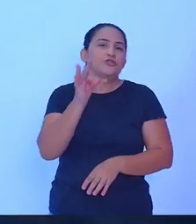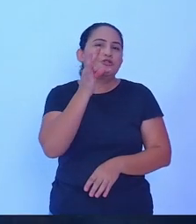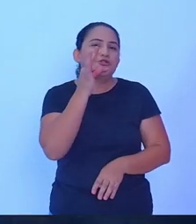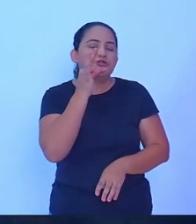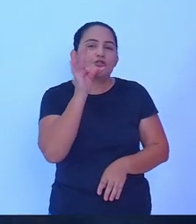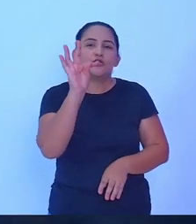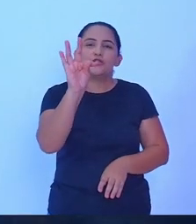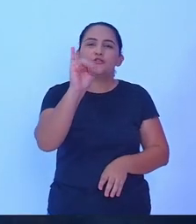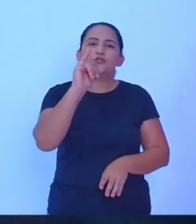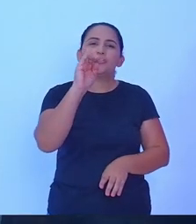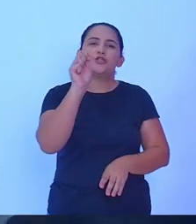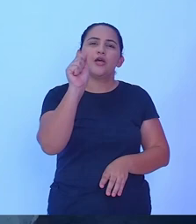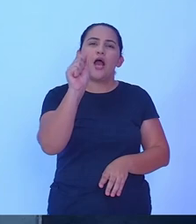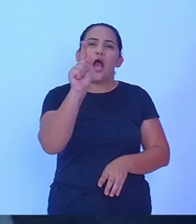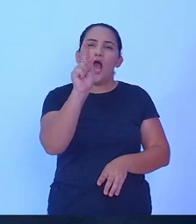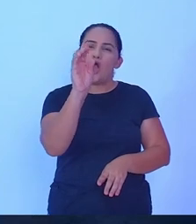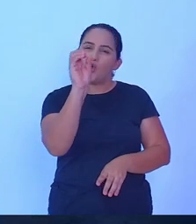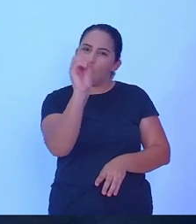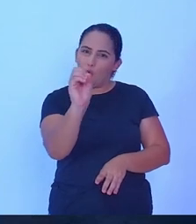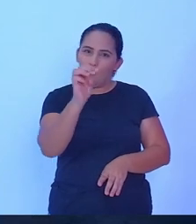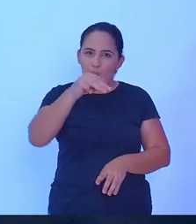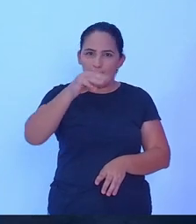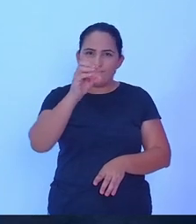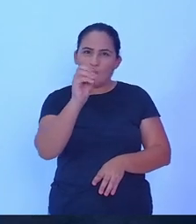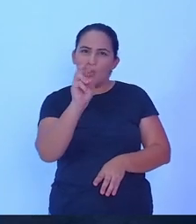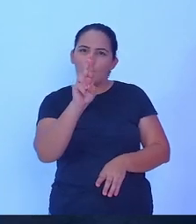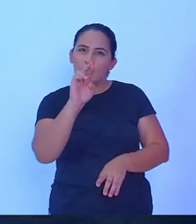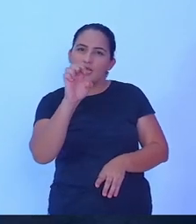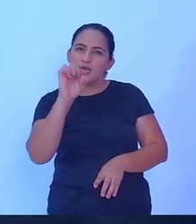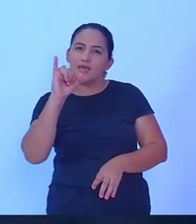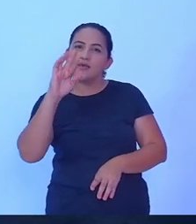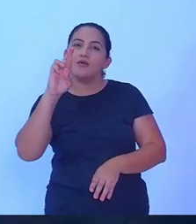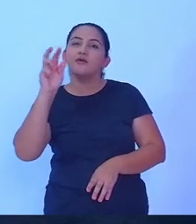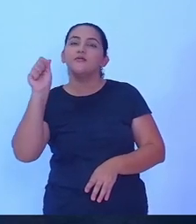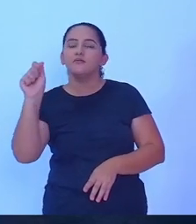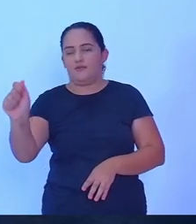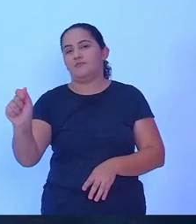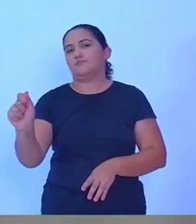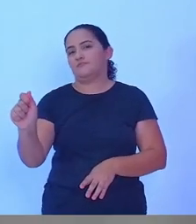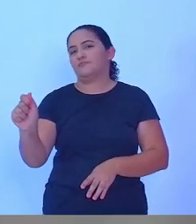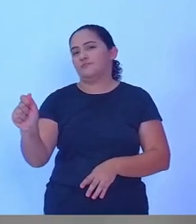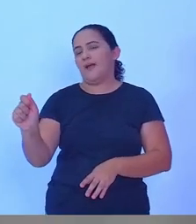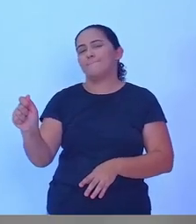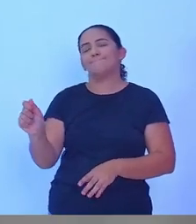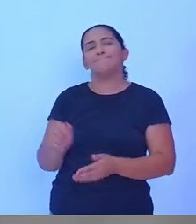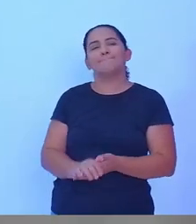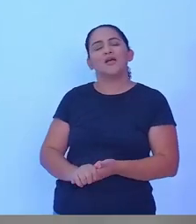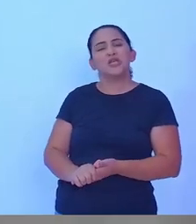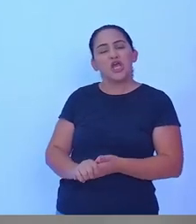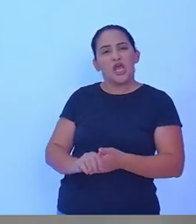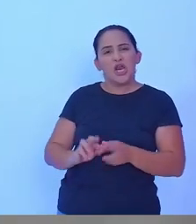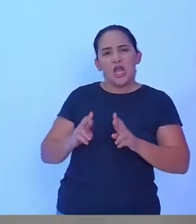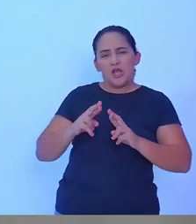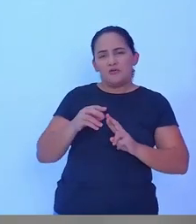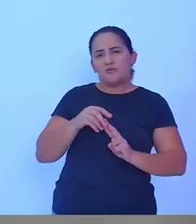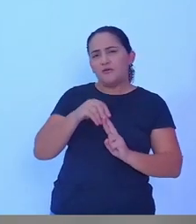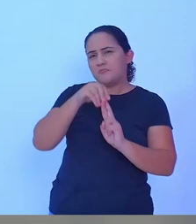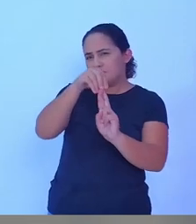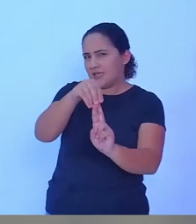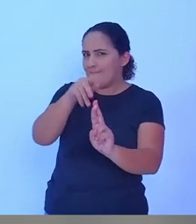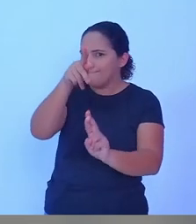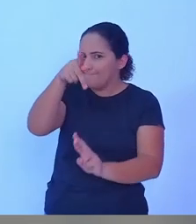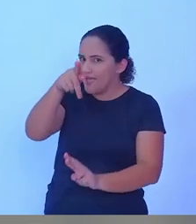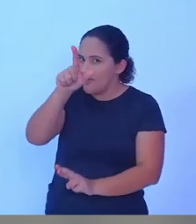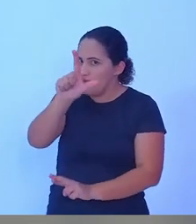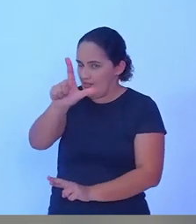na candidatura do PL aqui. E nosso debate vai ter cinco blocos. O primeiro, uma pergunta para os